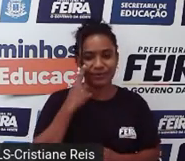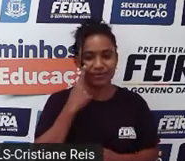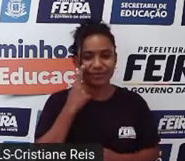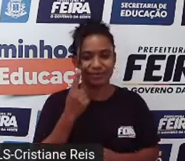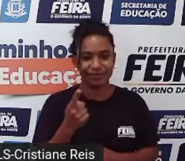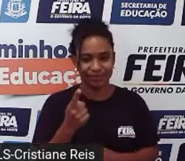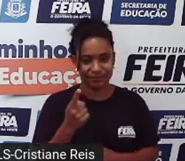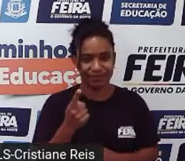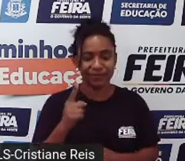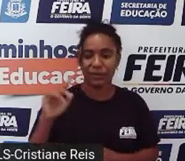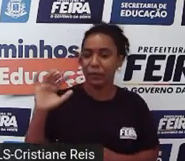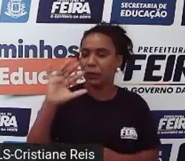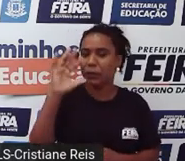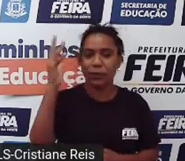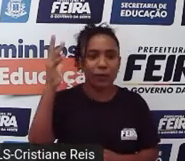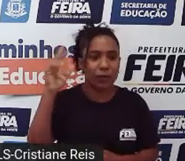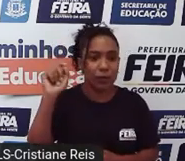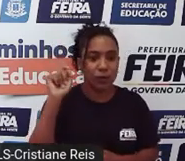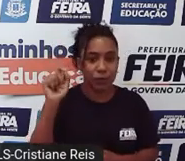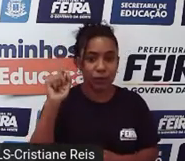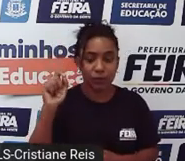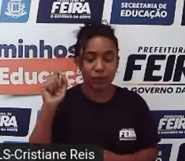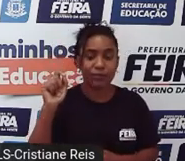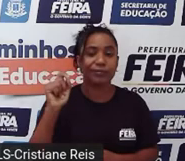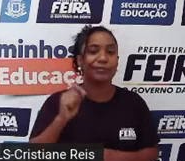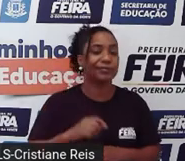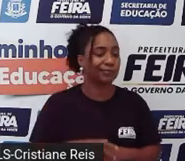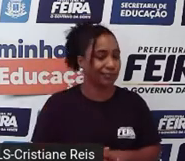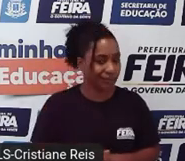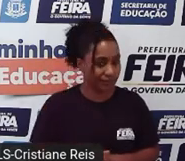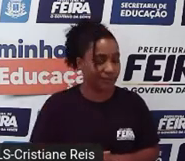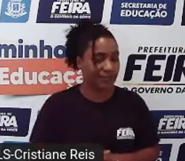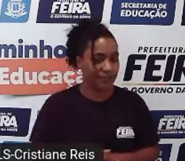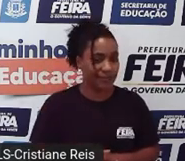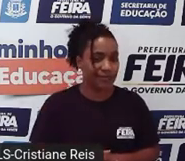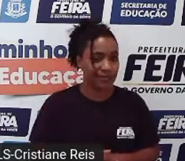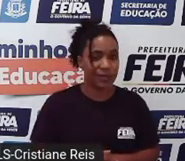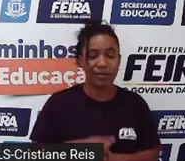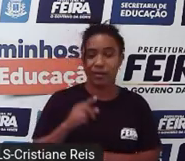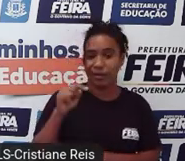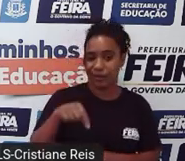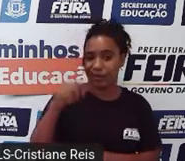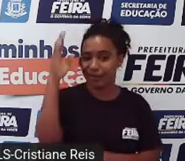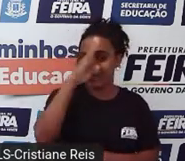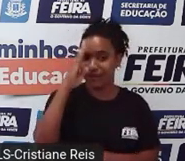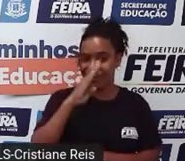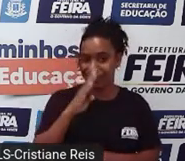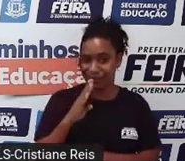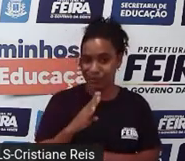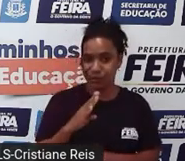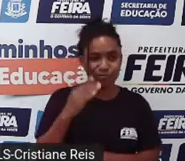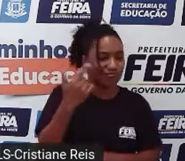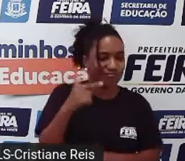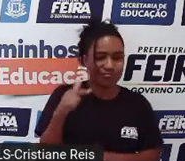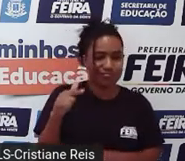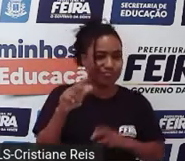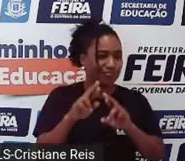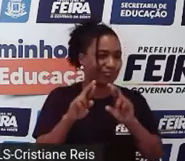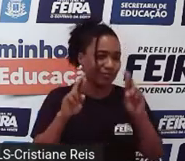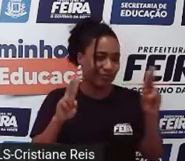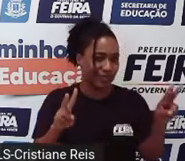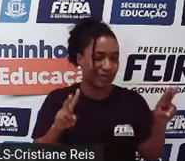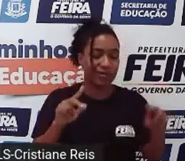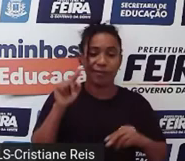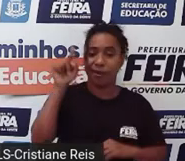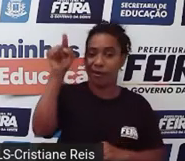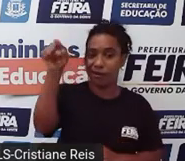o que está acontecendo aqui é uma situação que não é muito comum aqui no Brasil. De um modo geral. É muito